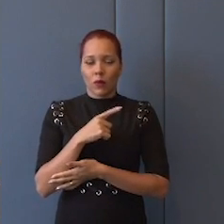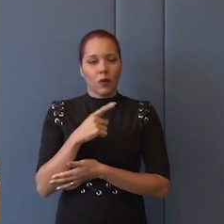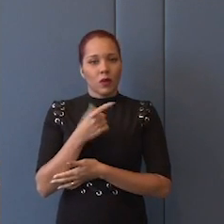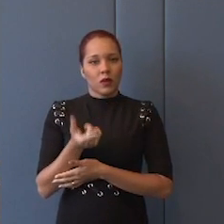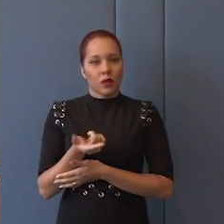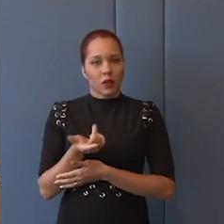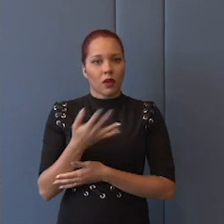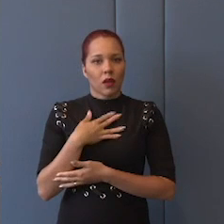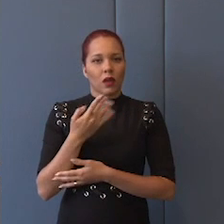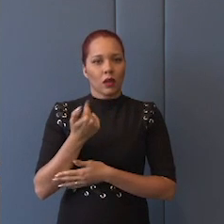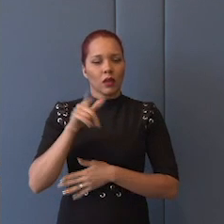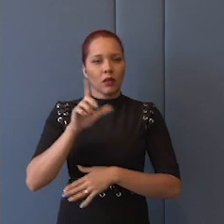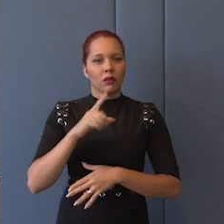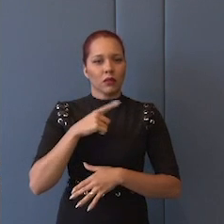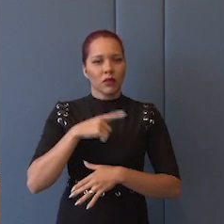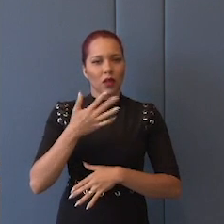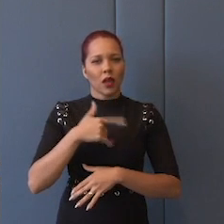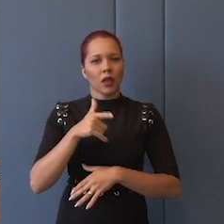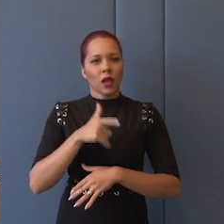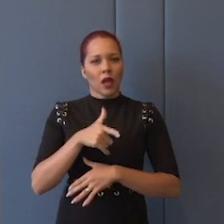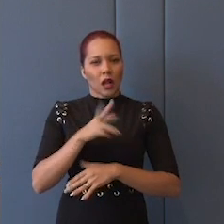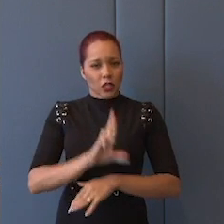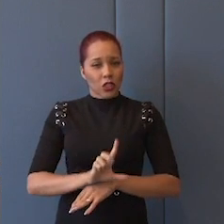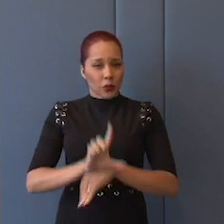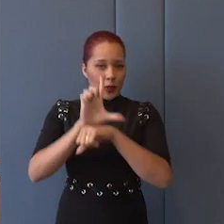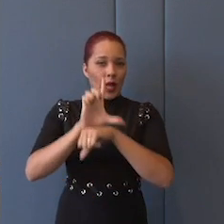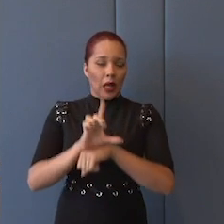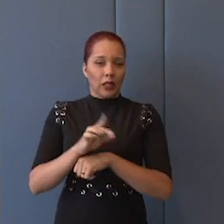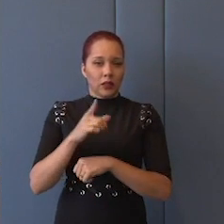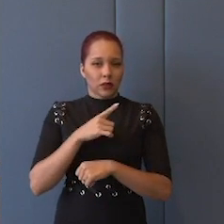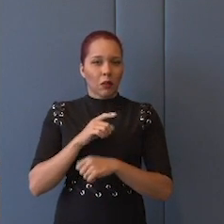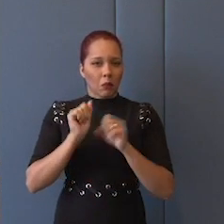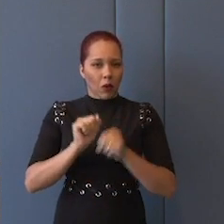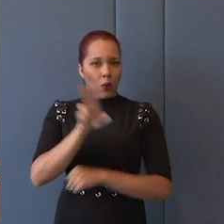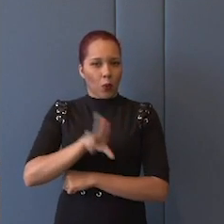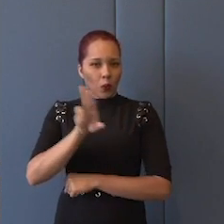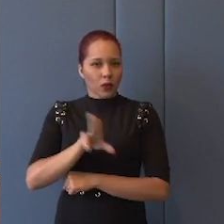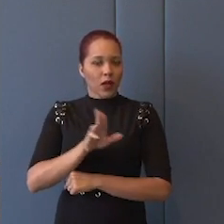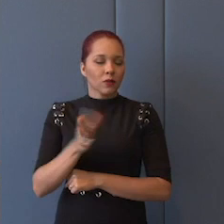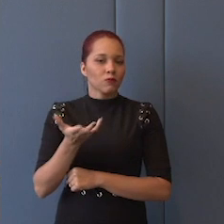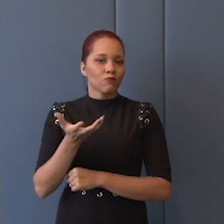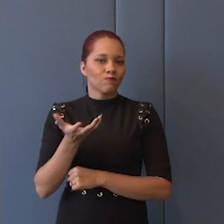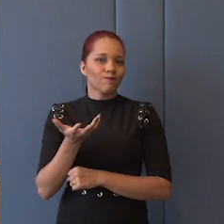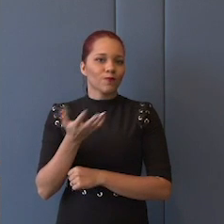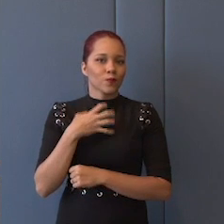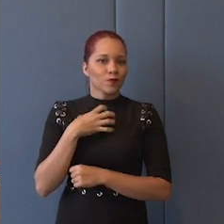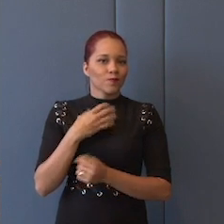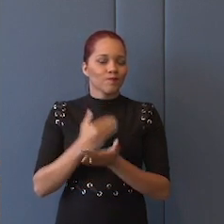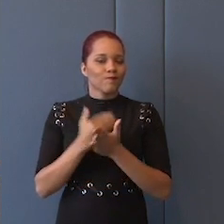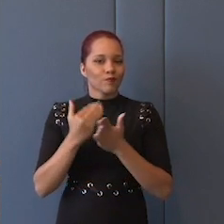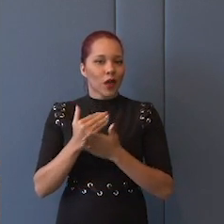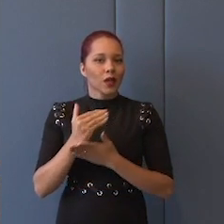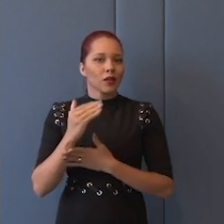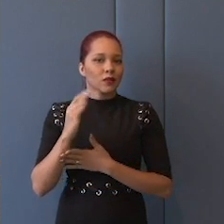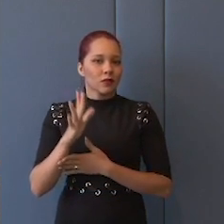a legitimidade, o prestígio que eles têm, muitas vezes, pode ser utilizado de maneira muito positiva.